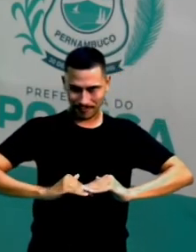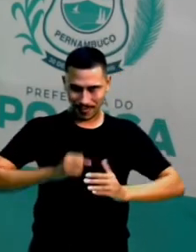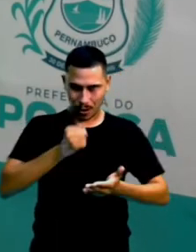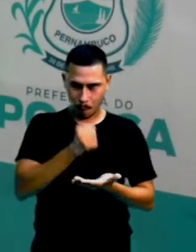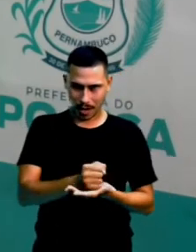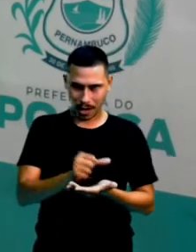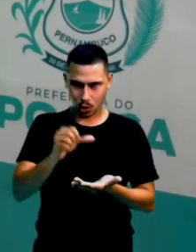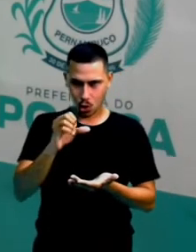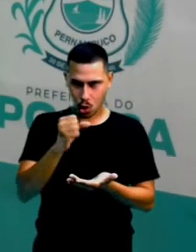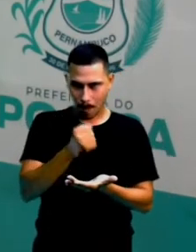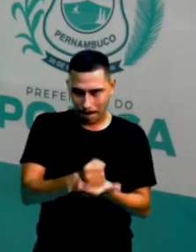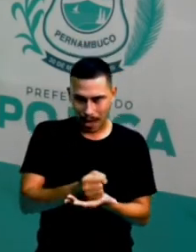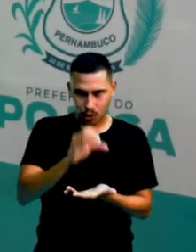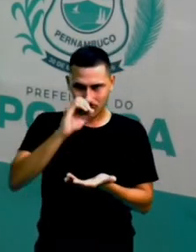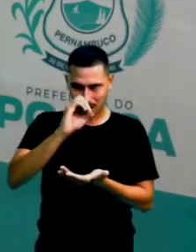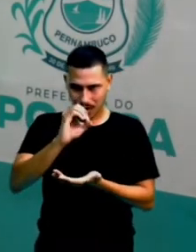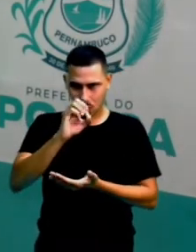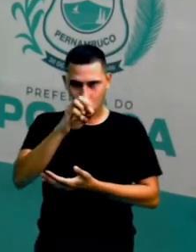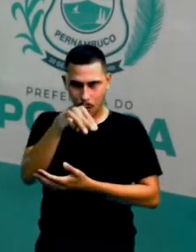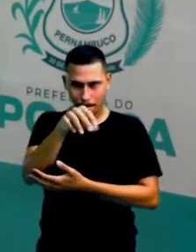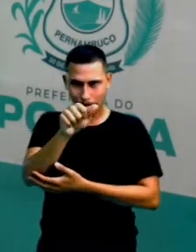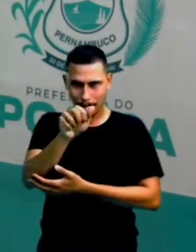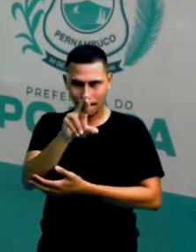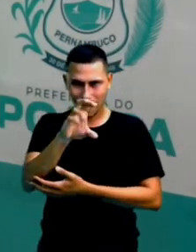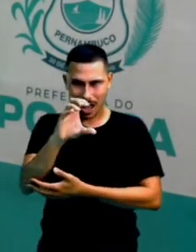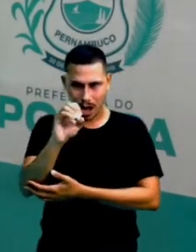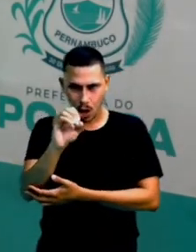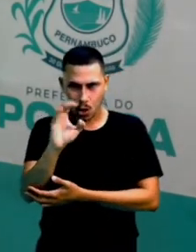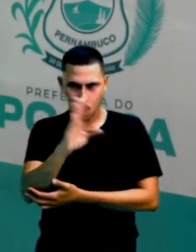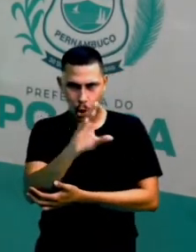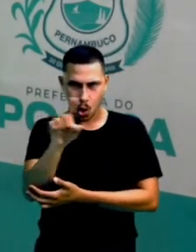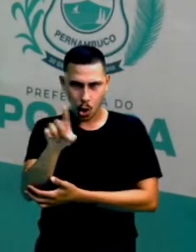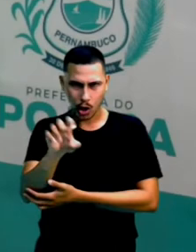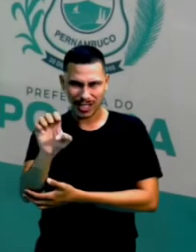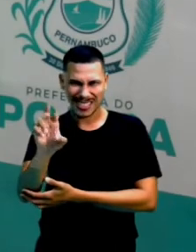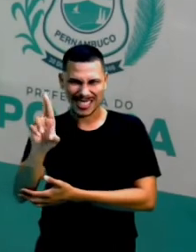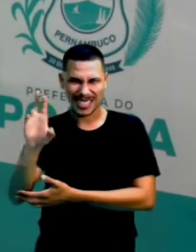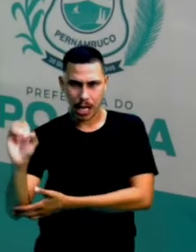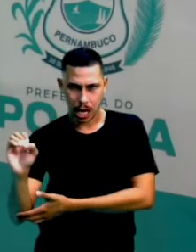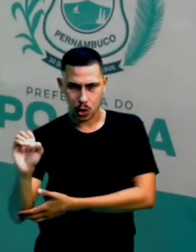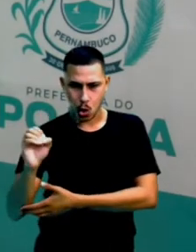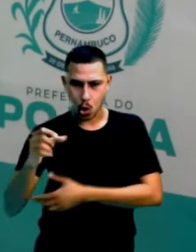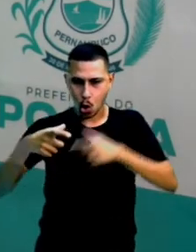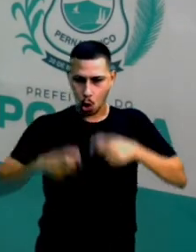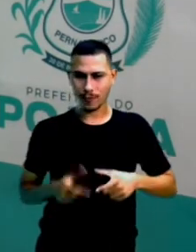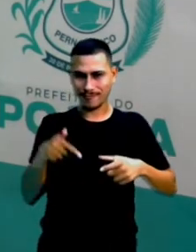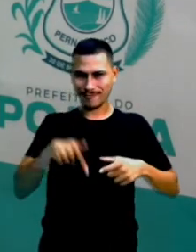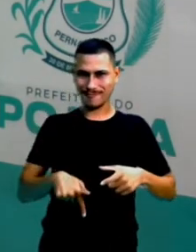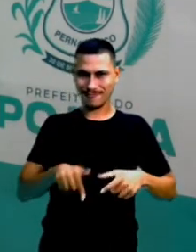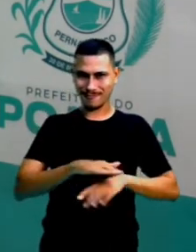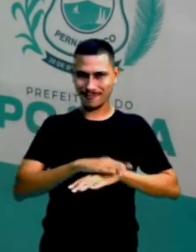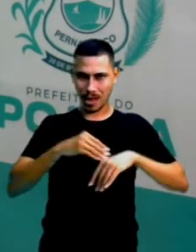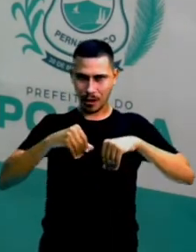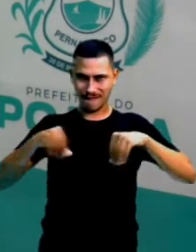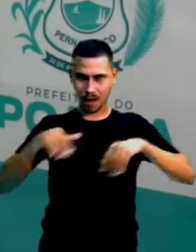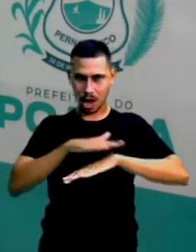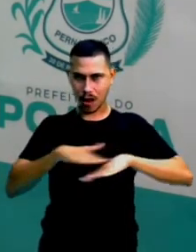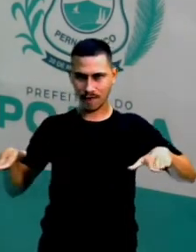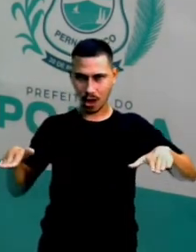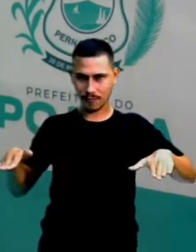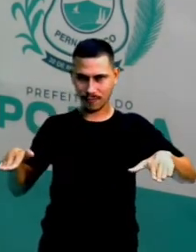Ok? O porto agora veio para Suat Veio para Kiprepojuka Mas antes o porto era ali Aí tem um barquinho, uns barquinhos que